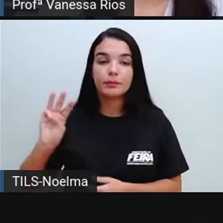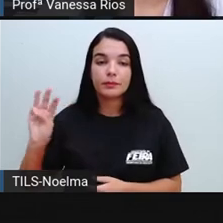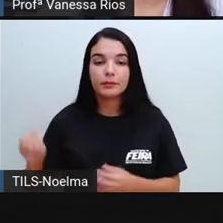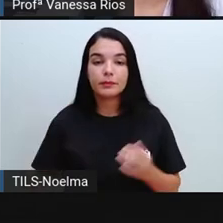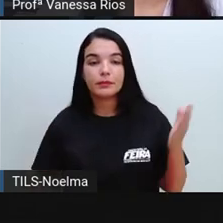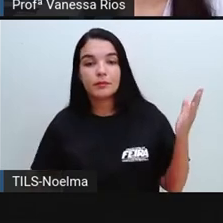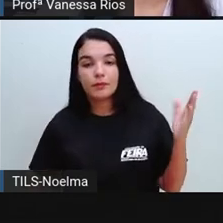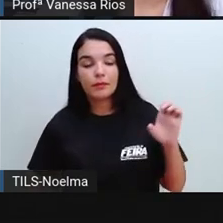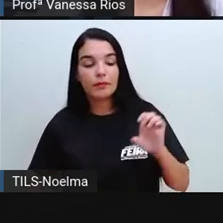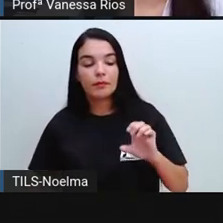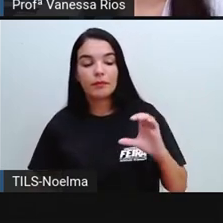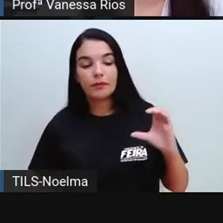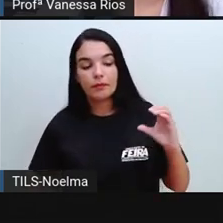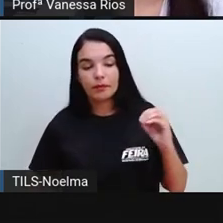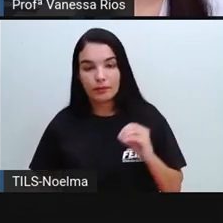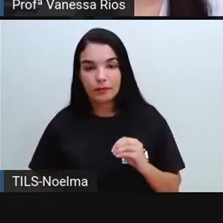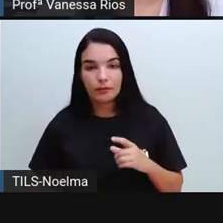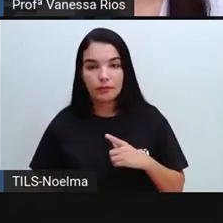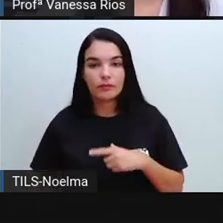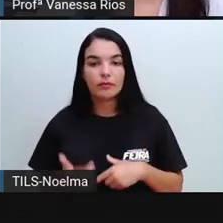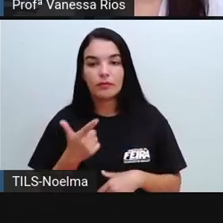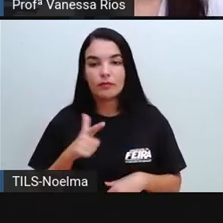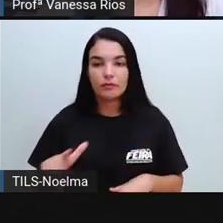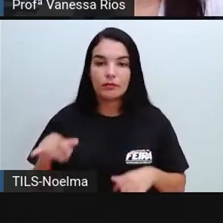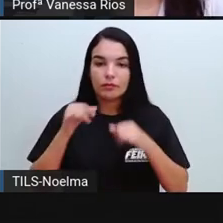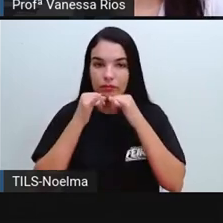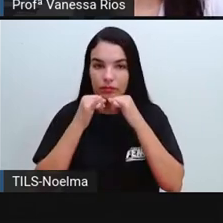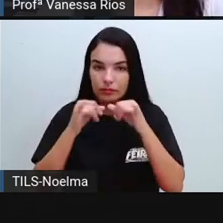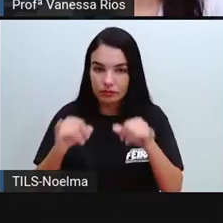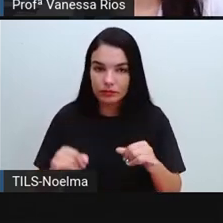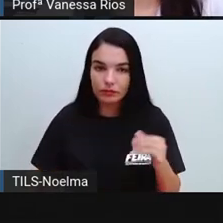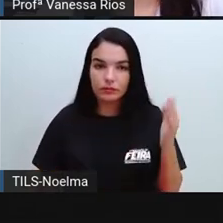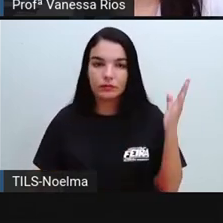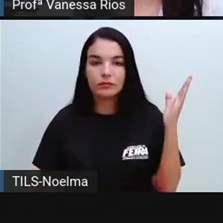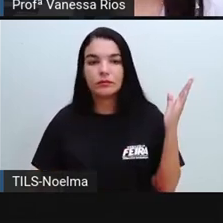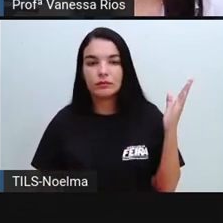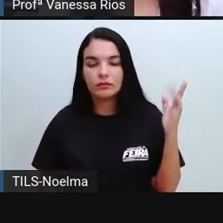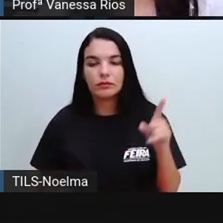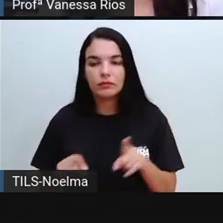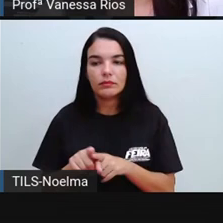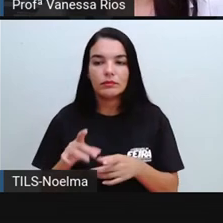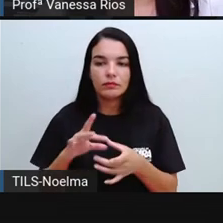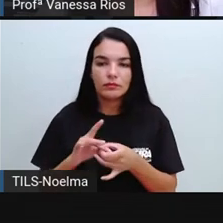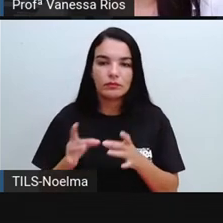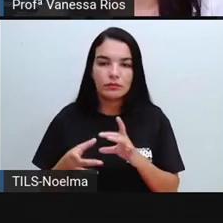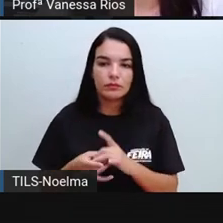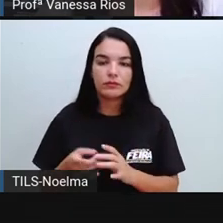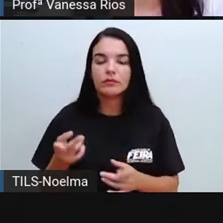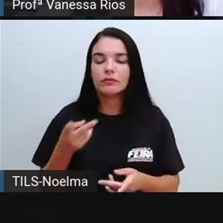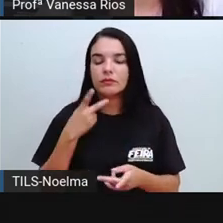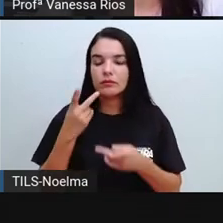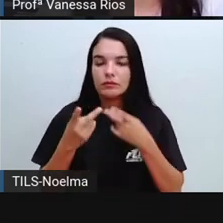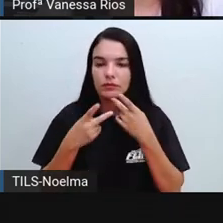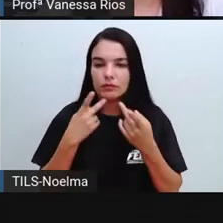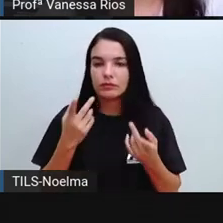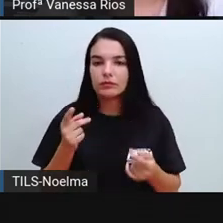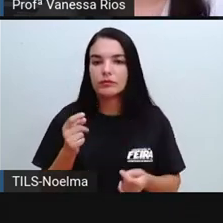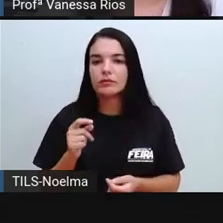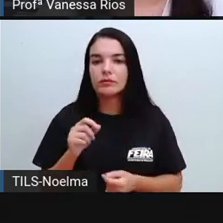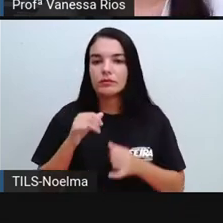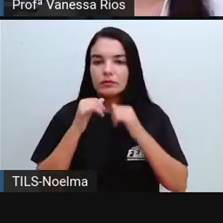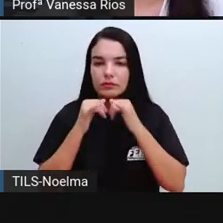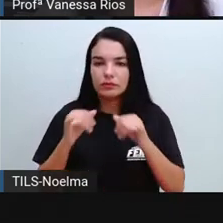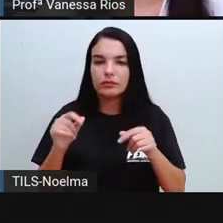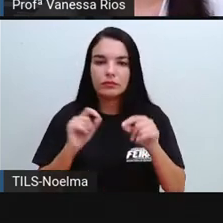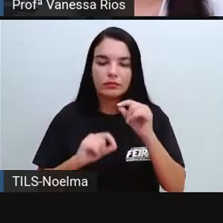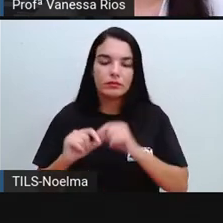site, ó, o Eco, aí há para trás outra manchete, também relacionada a uma notícia ou reportagem, né, que